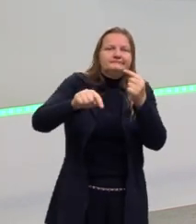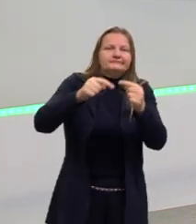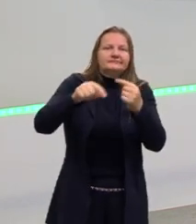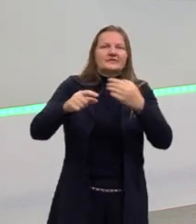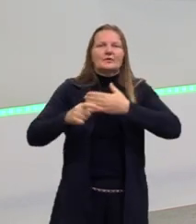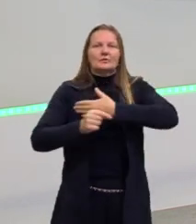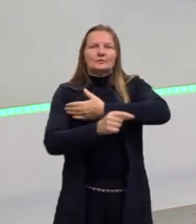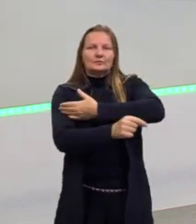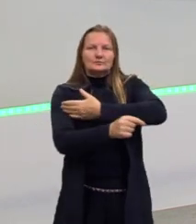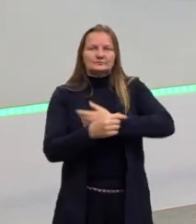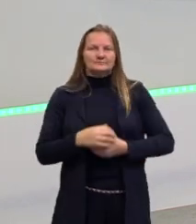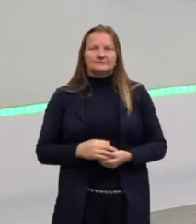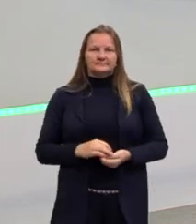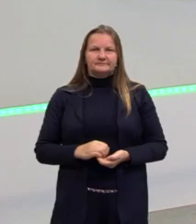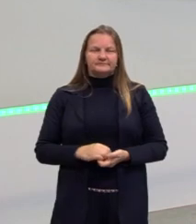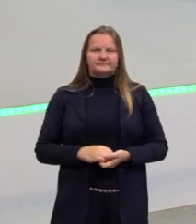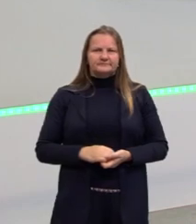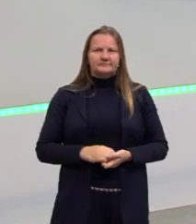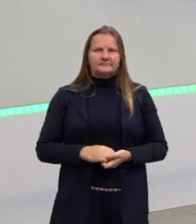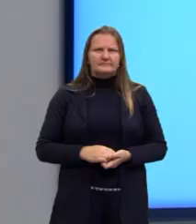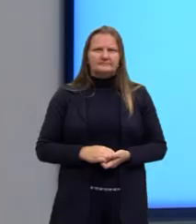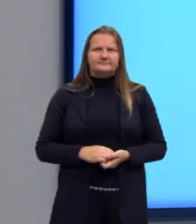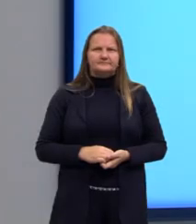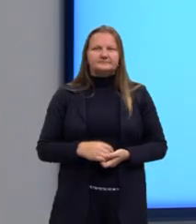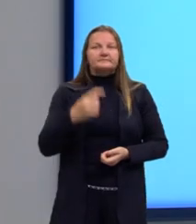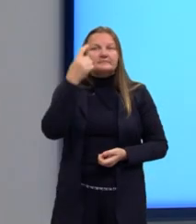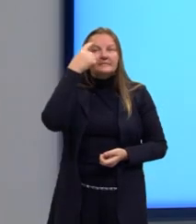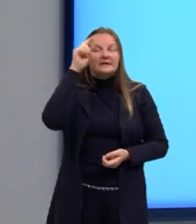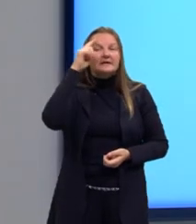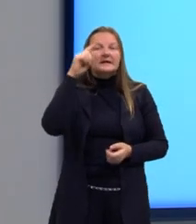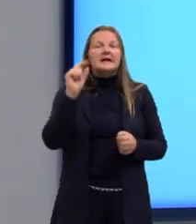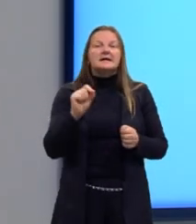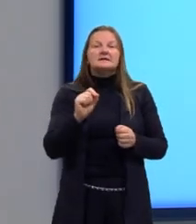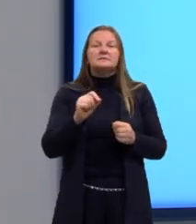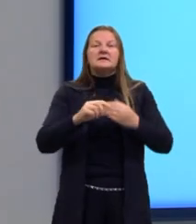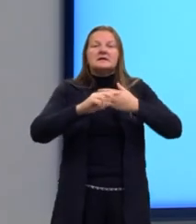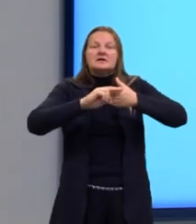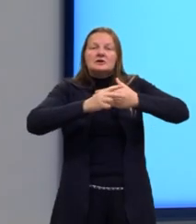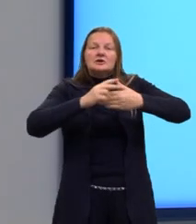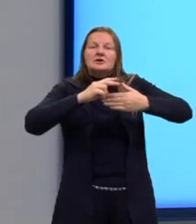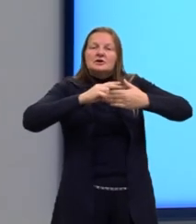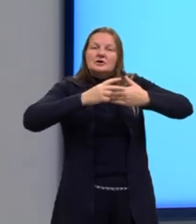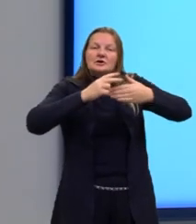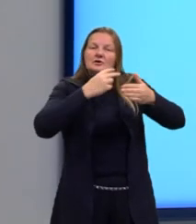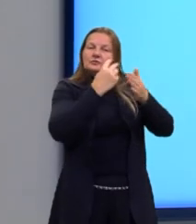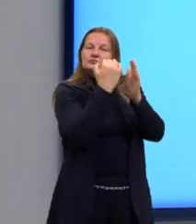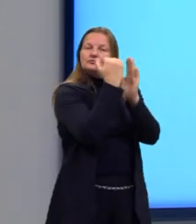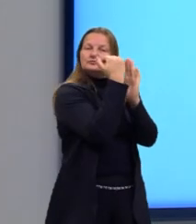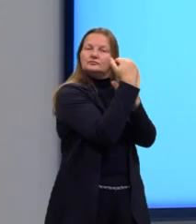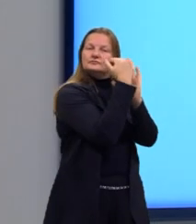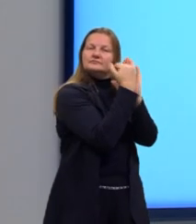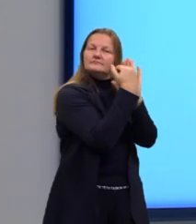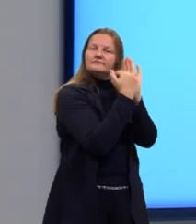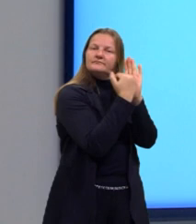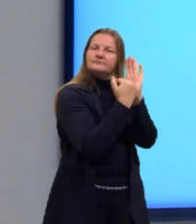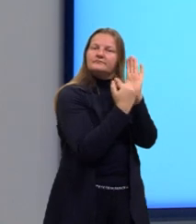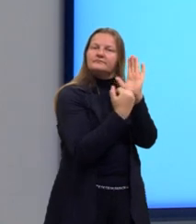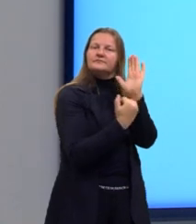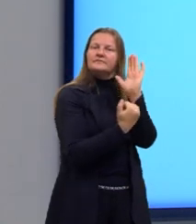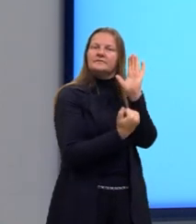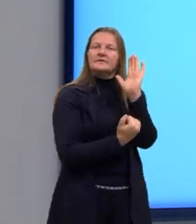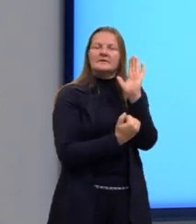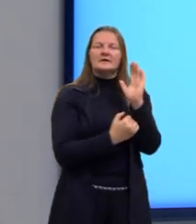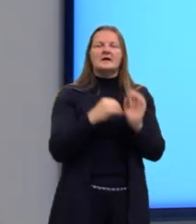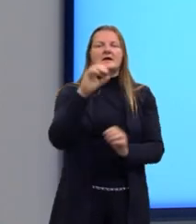coerência do meu texto. E as ideias, elas têm que ser sequenciadas dentro dos parágrafos, que eu acabei de falar. Eu não posso